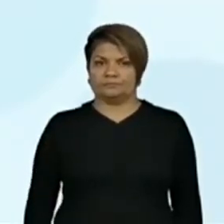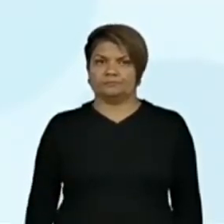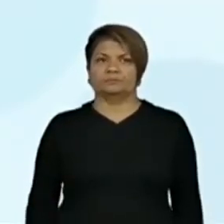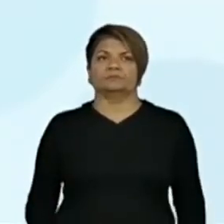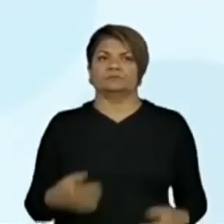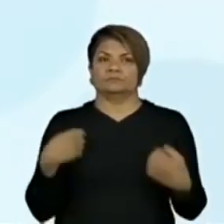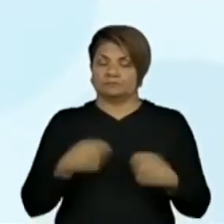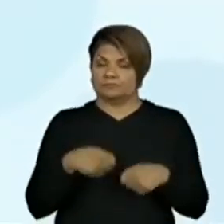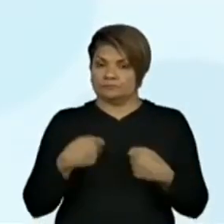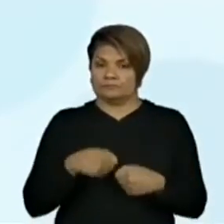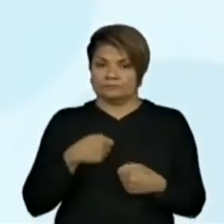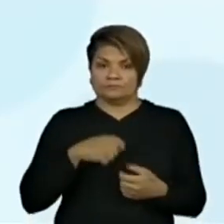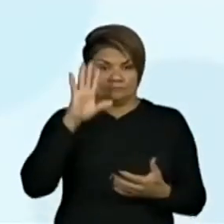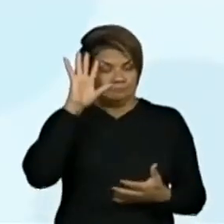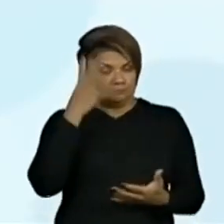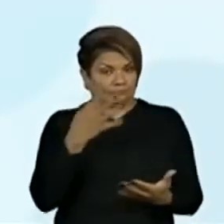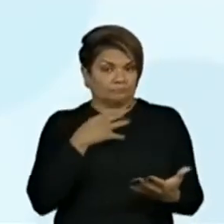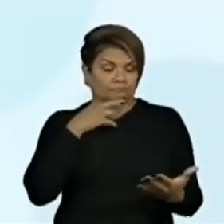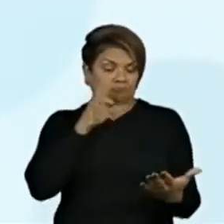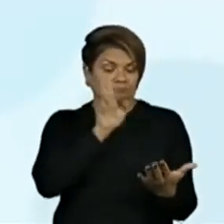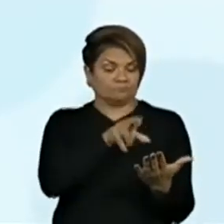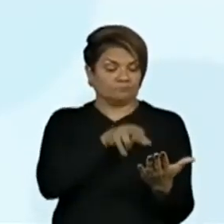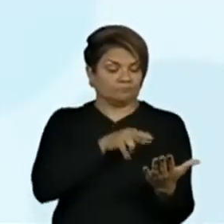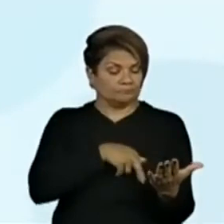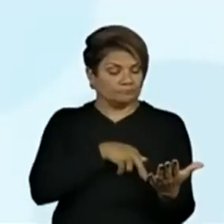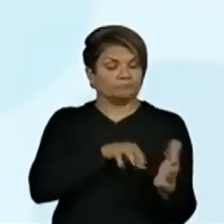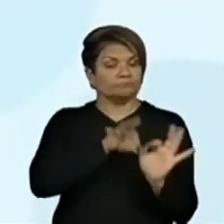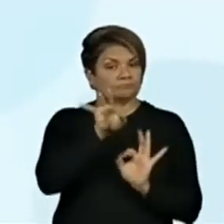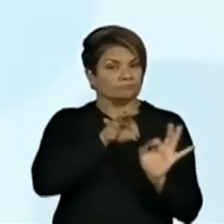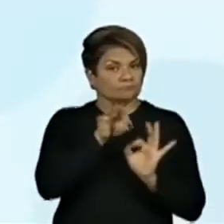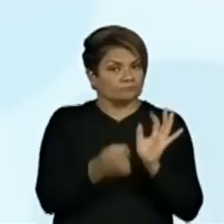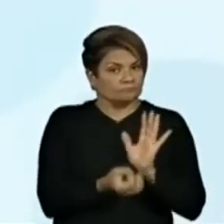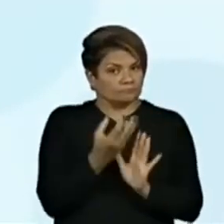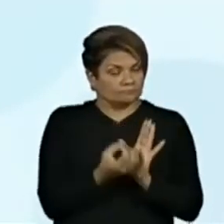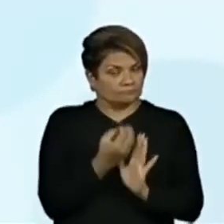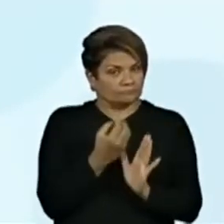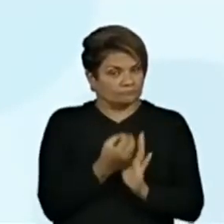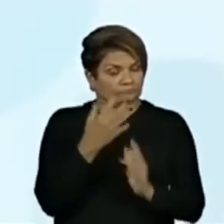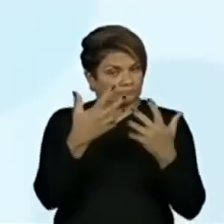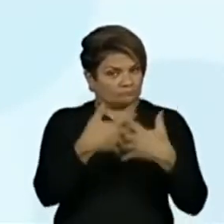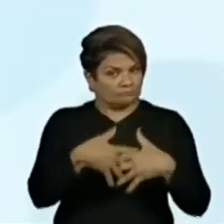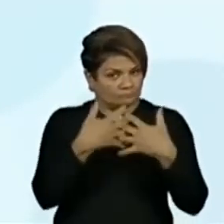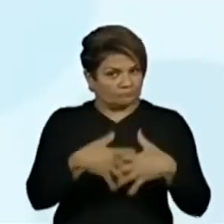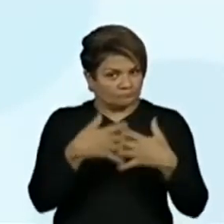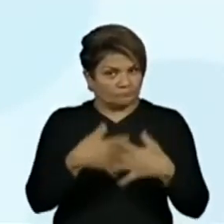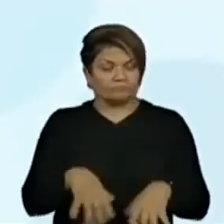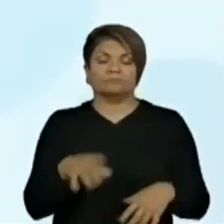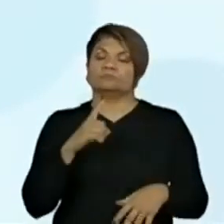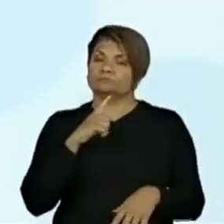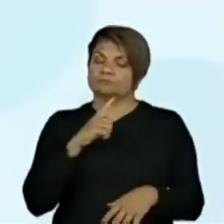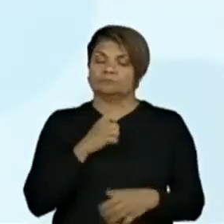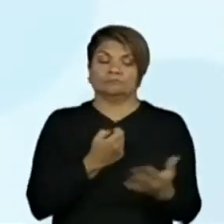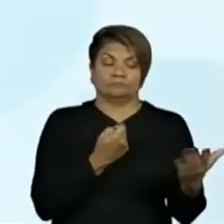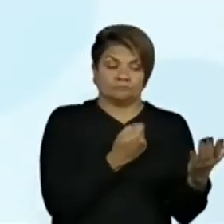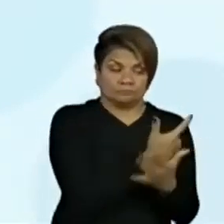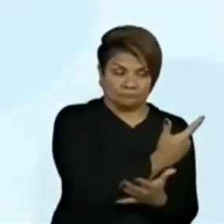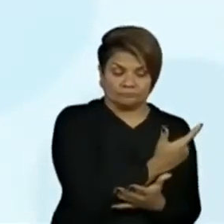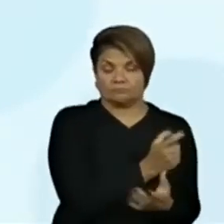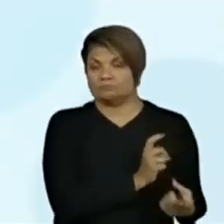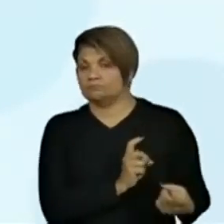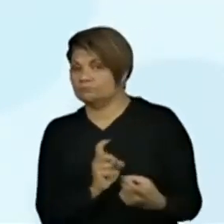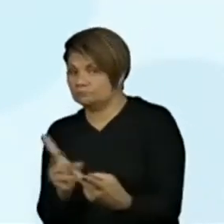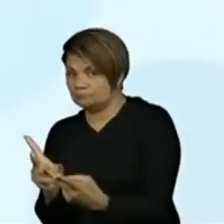Resolver e elaborar situações-problema que envolvam situações de compra e venda e